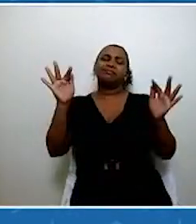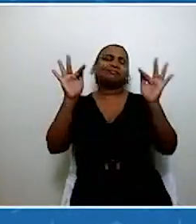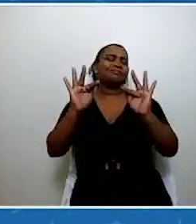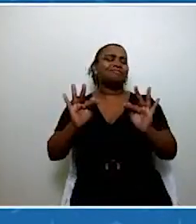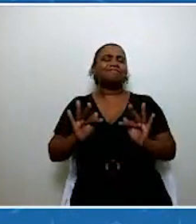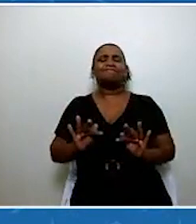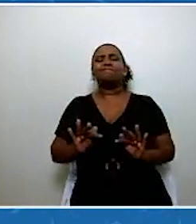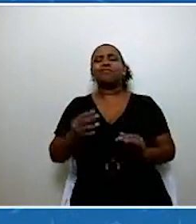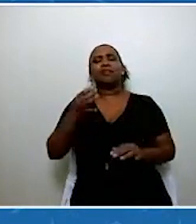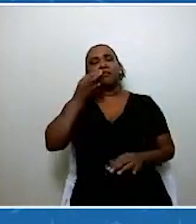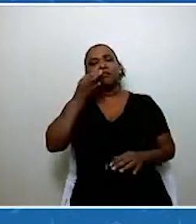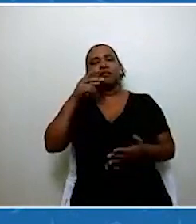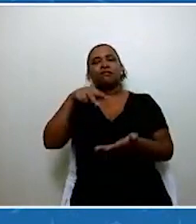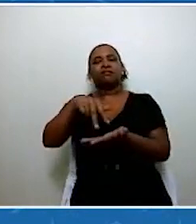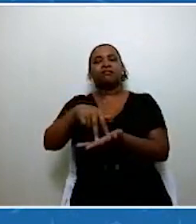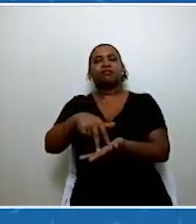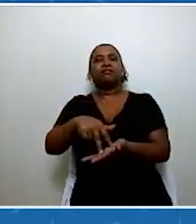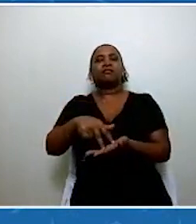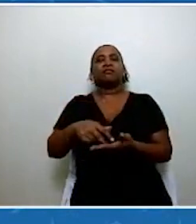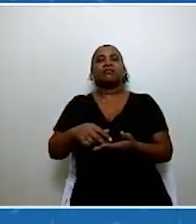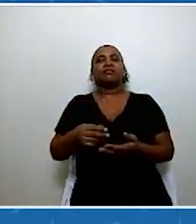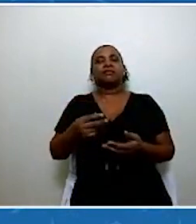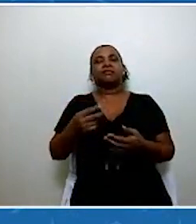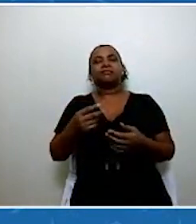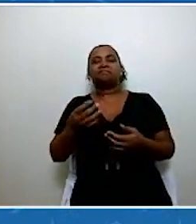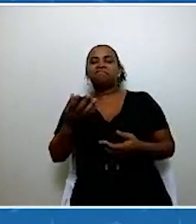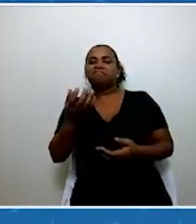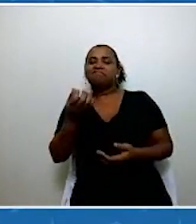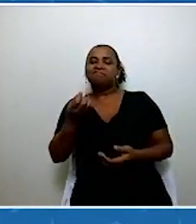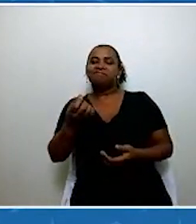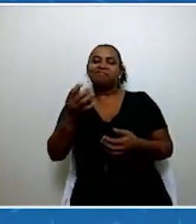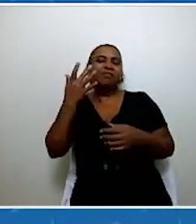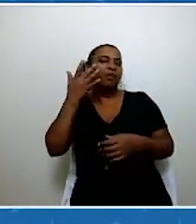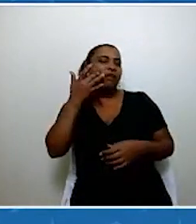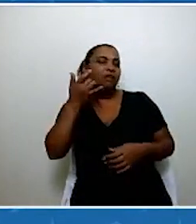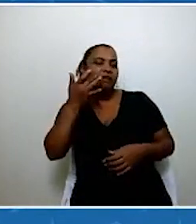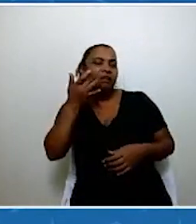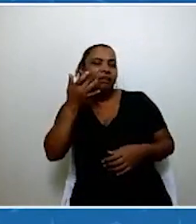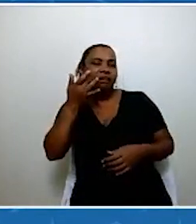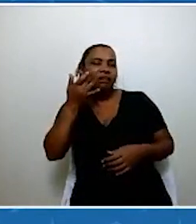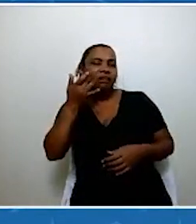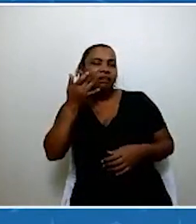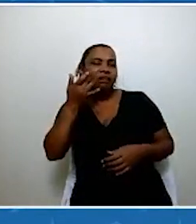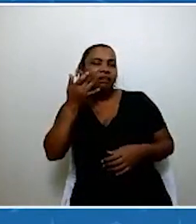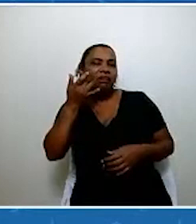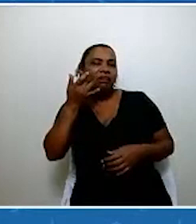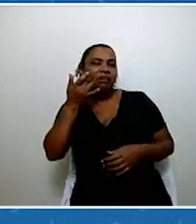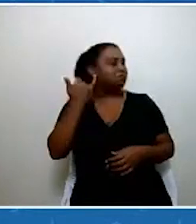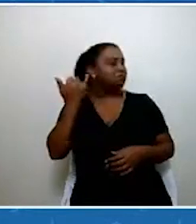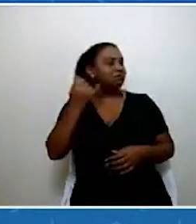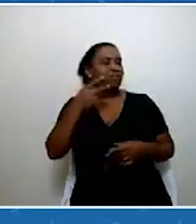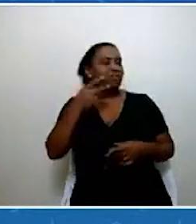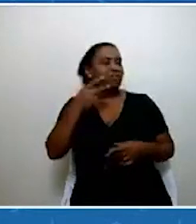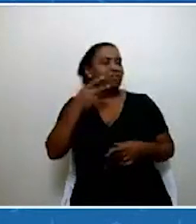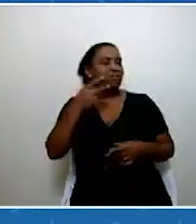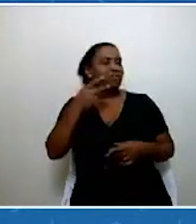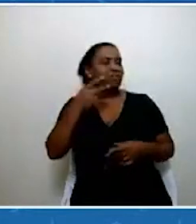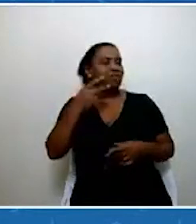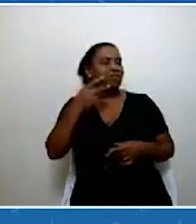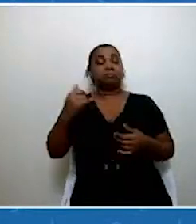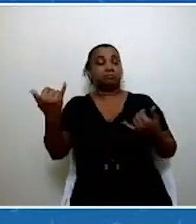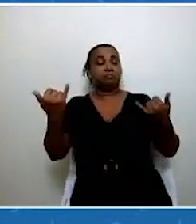beber na fonte, mais ouvir até do que falar. Mas a gente tem boas notícias aqui do Rio de Janeiro, da Assembleia